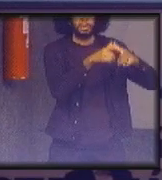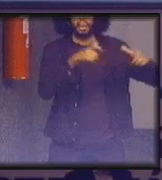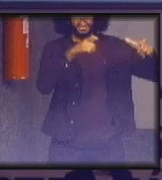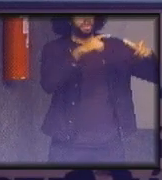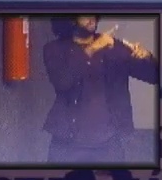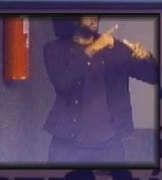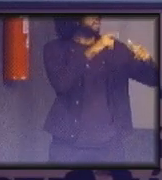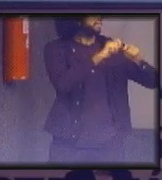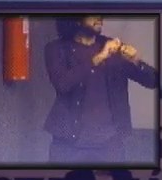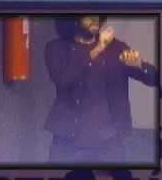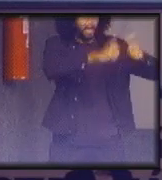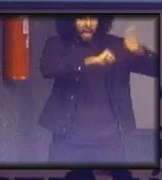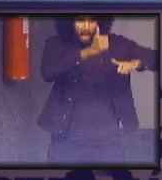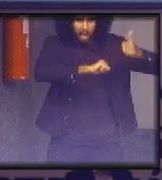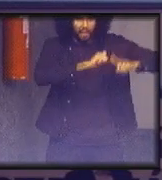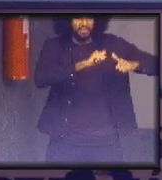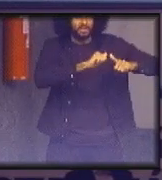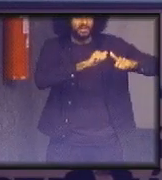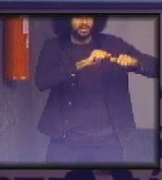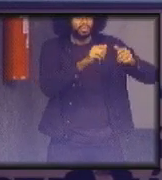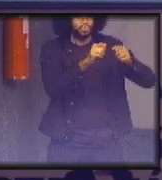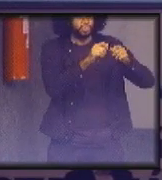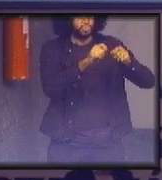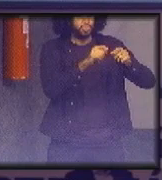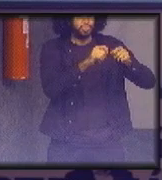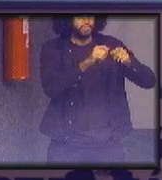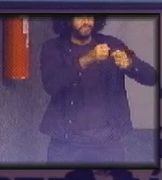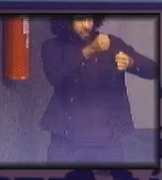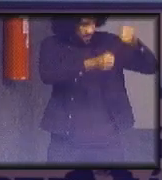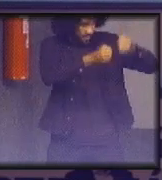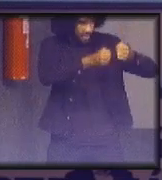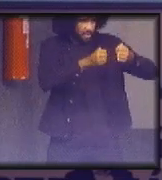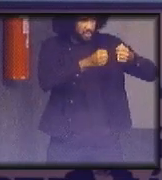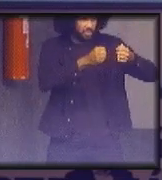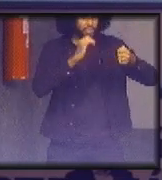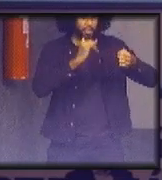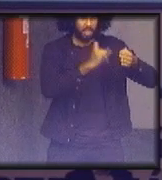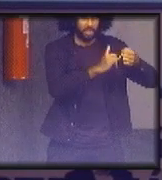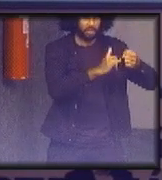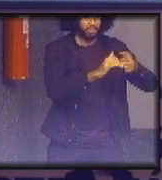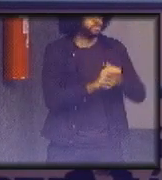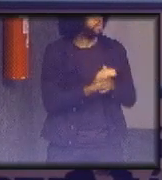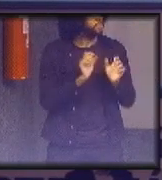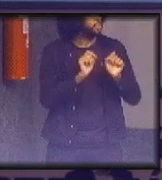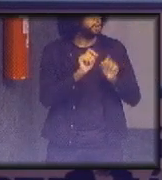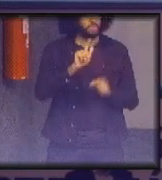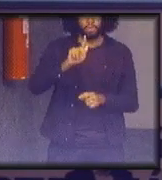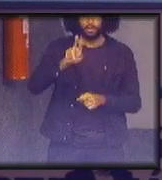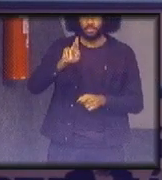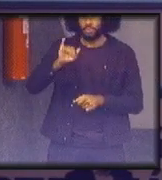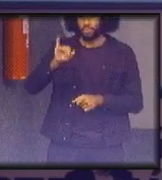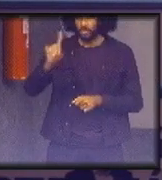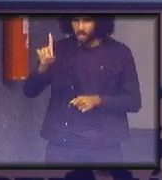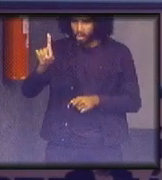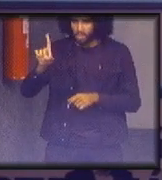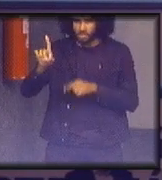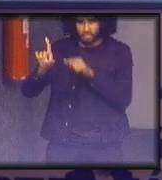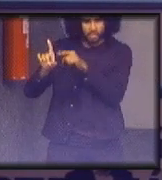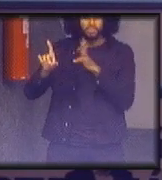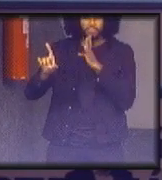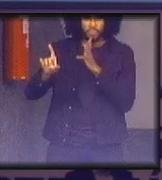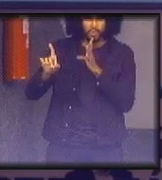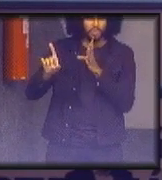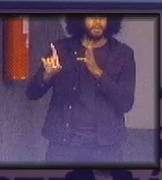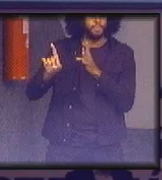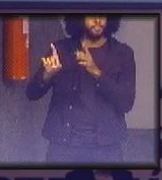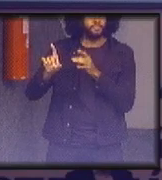análise sociotécnica dos veículos elétricos que é a o grid a rede de energia elétrica no país